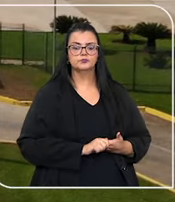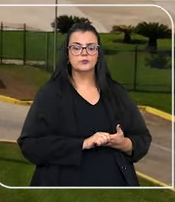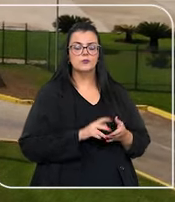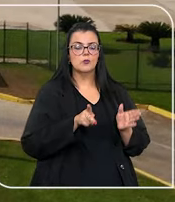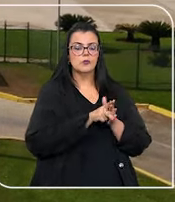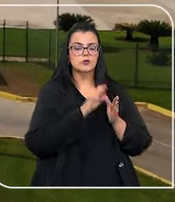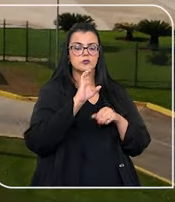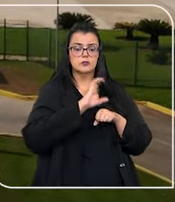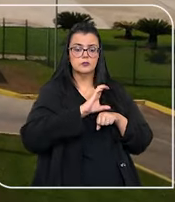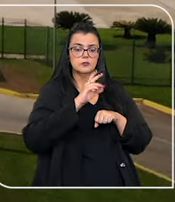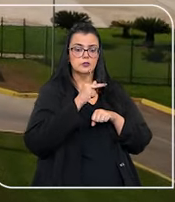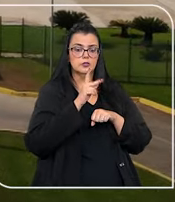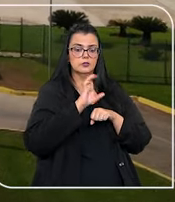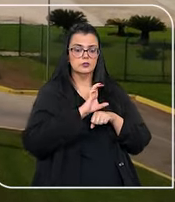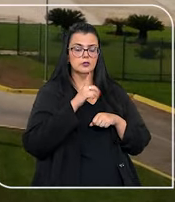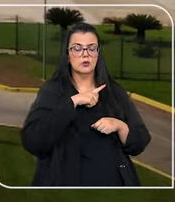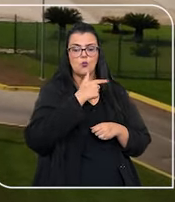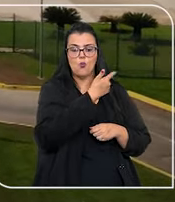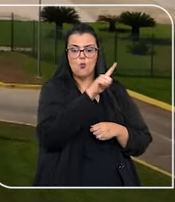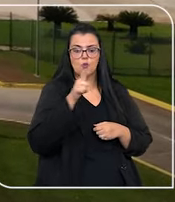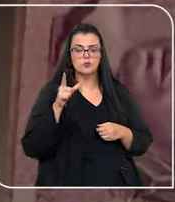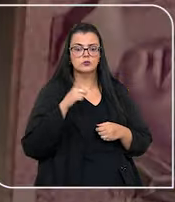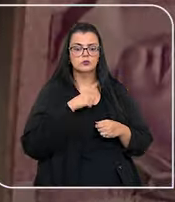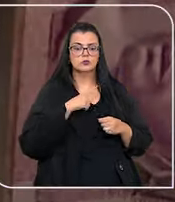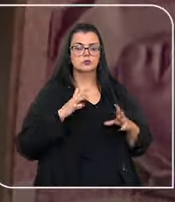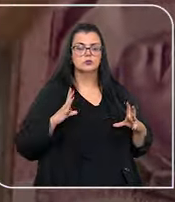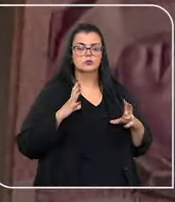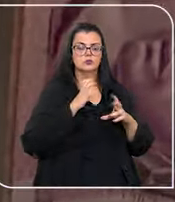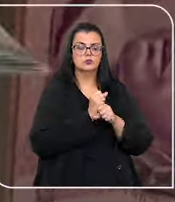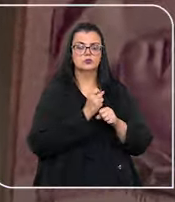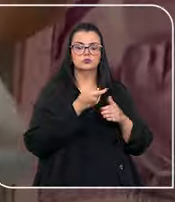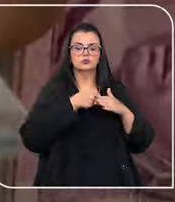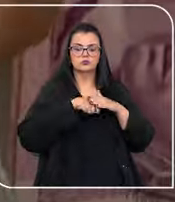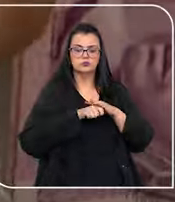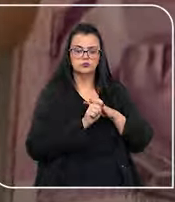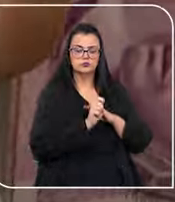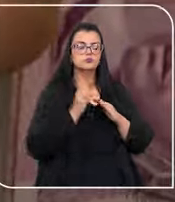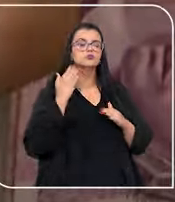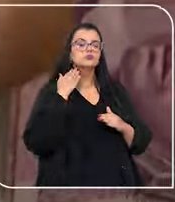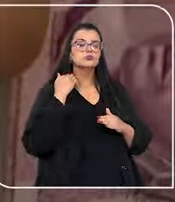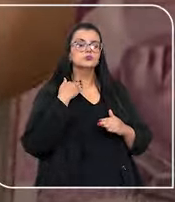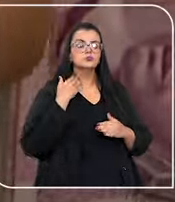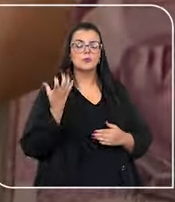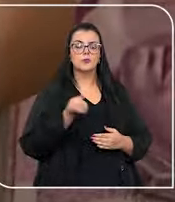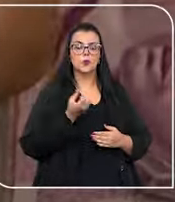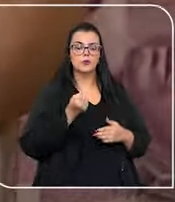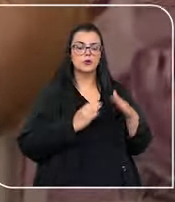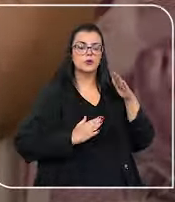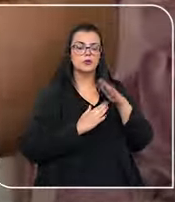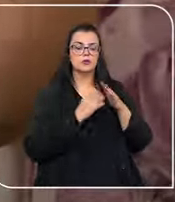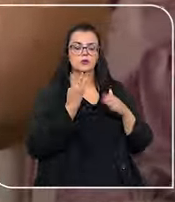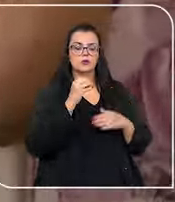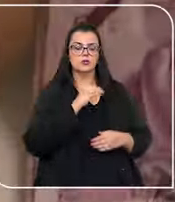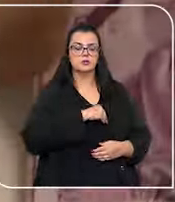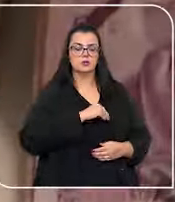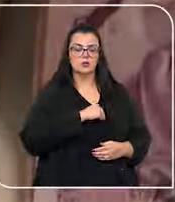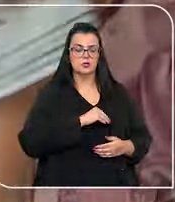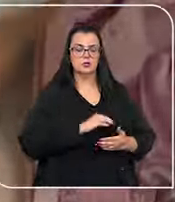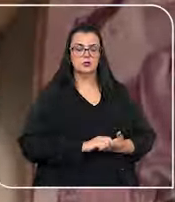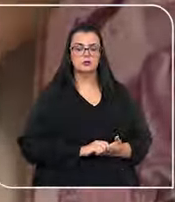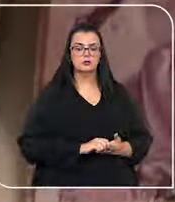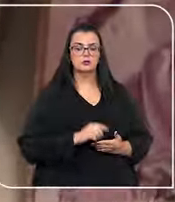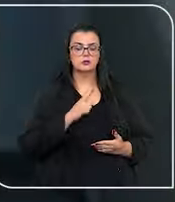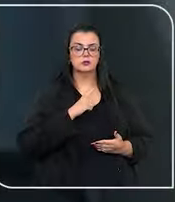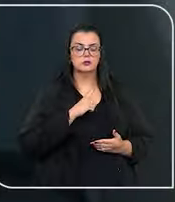de Processo Civil prevê que, entre outros bens, a quantia depositada em caderneta de poupança até o limite de 40